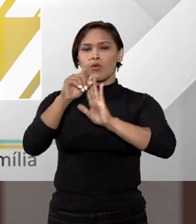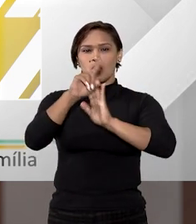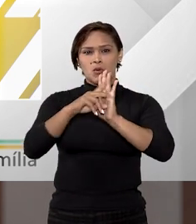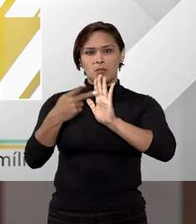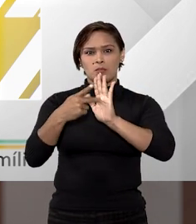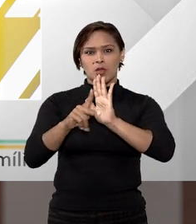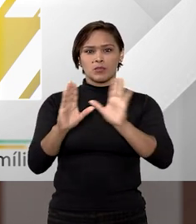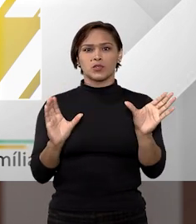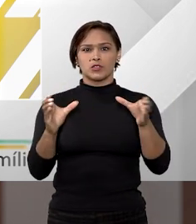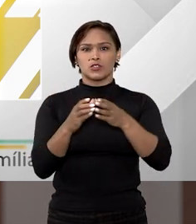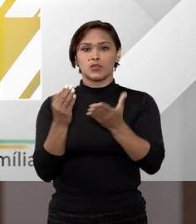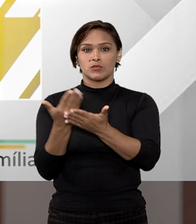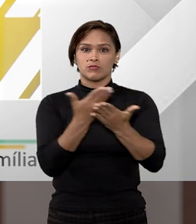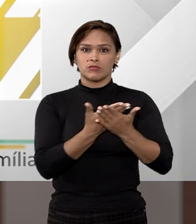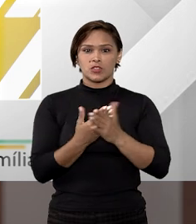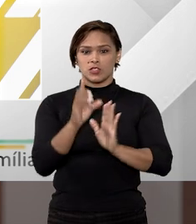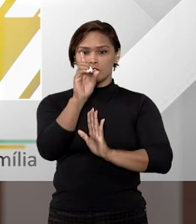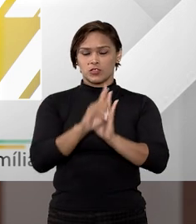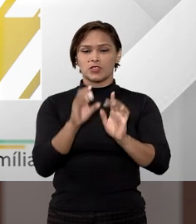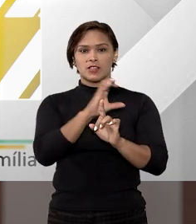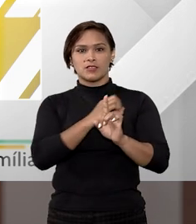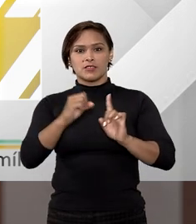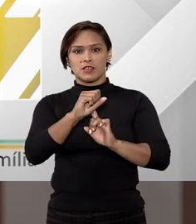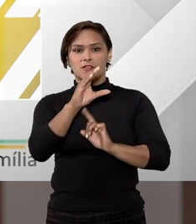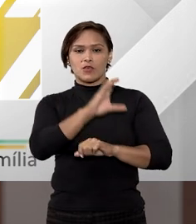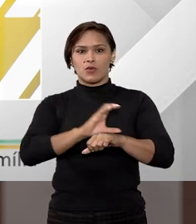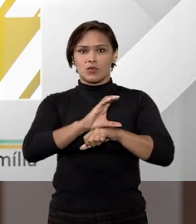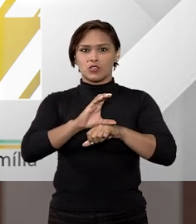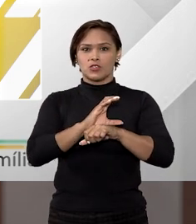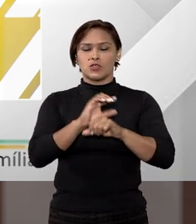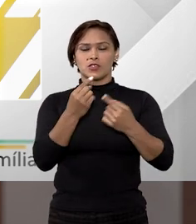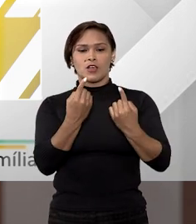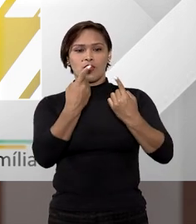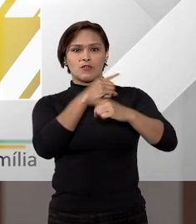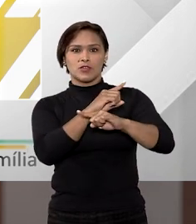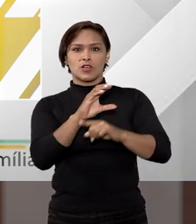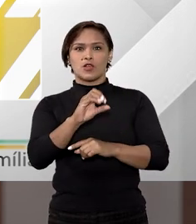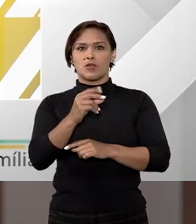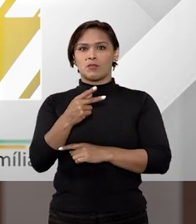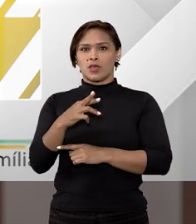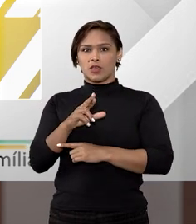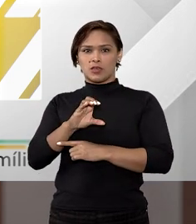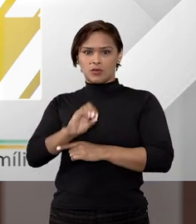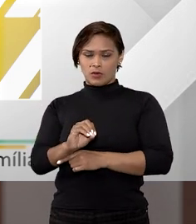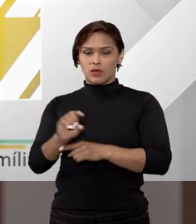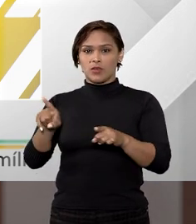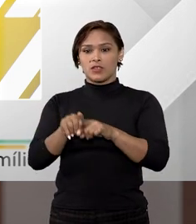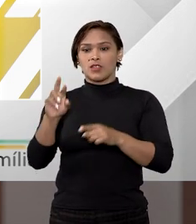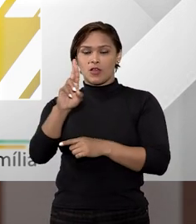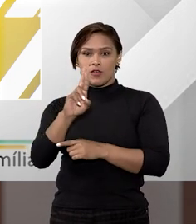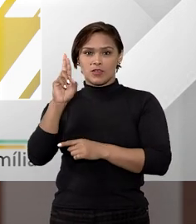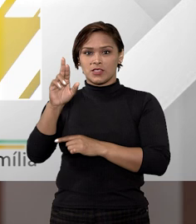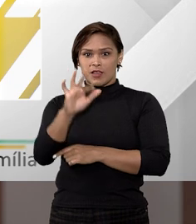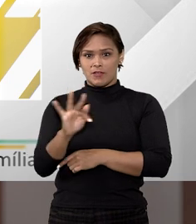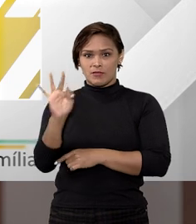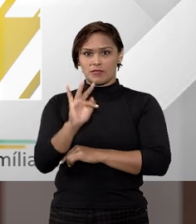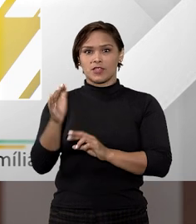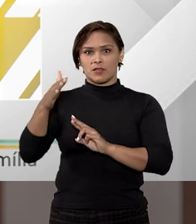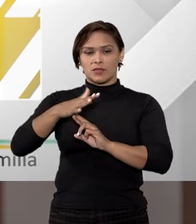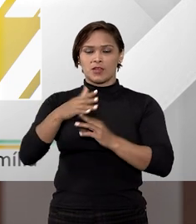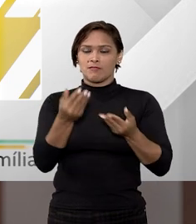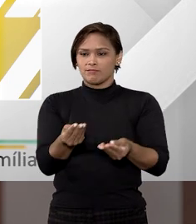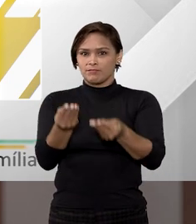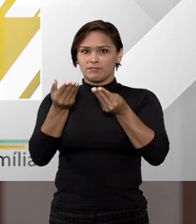pesquisa Núcleo de Estudos em Direito Civil Constitucional, virada de Copérnico, na Universidade Federal do Paraná.